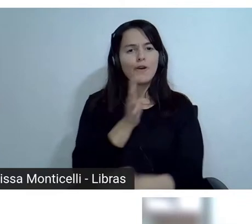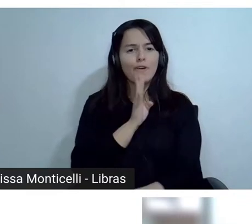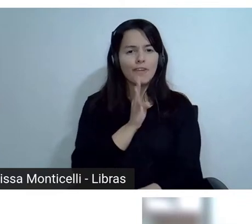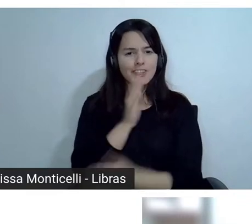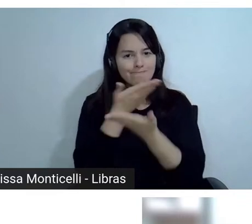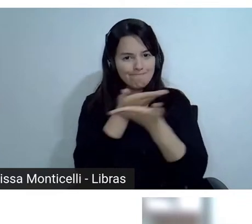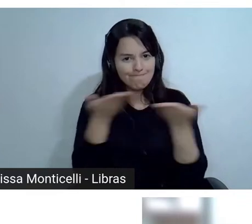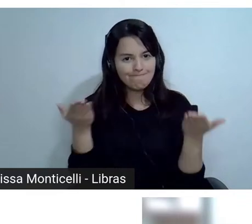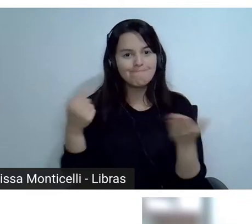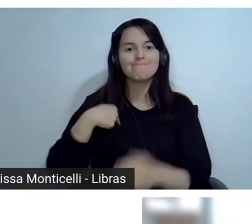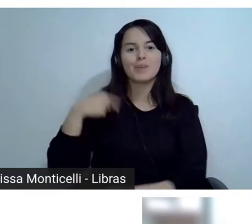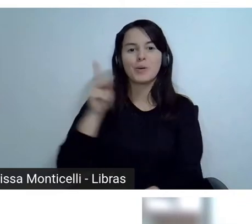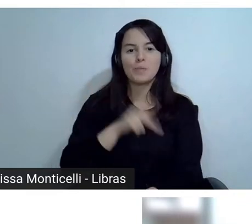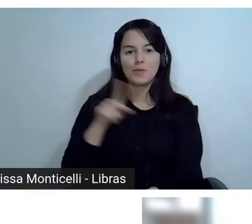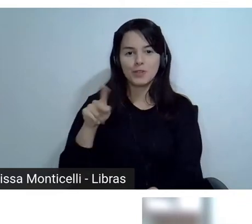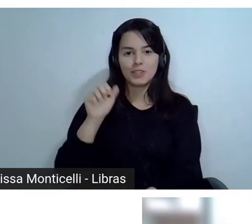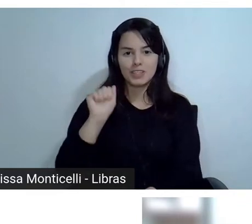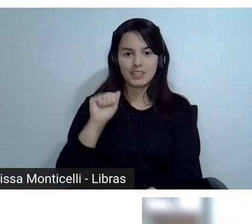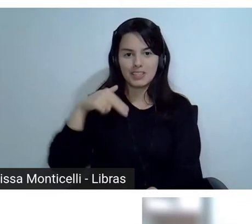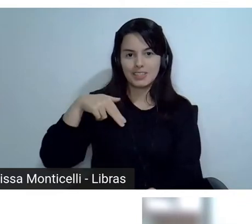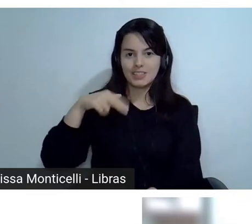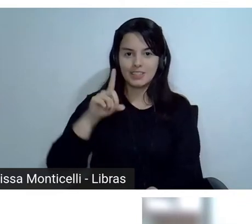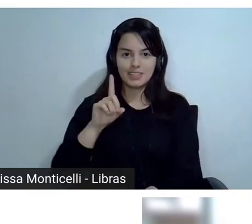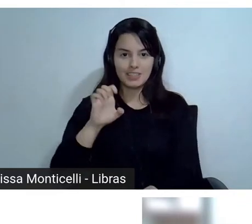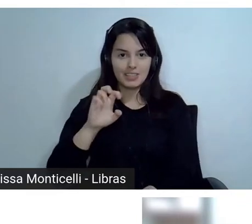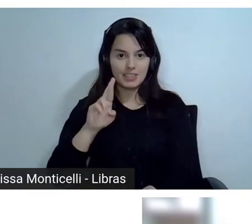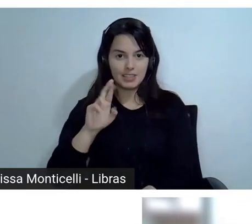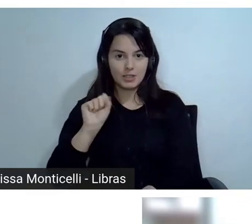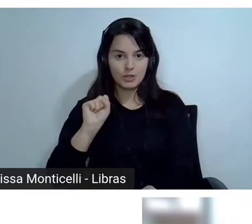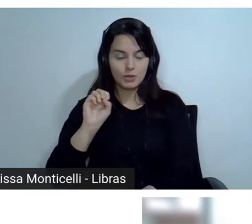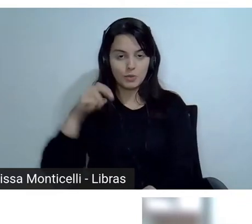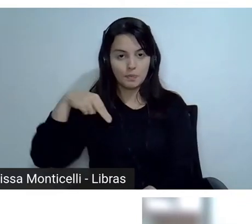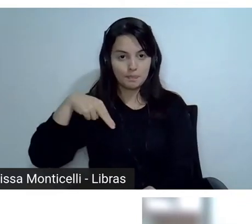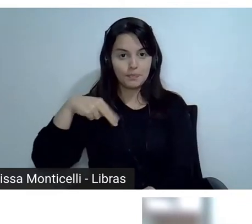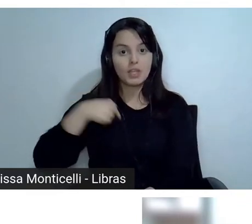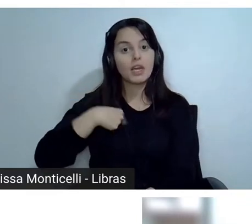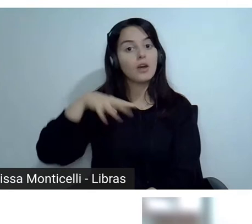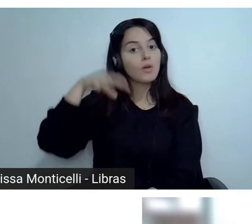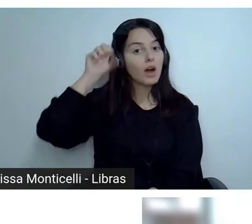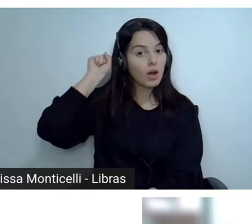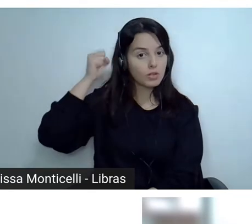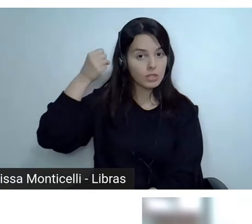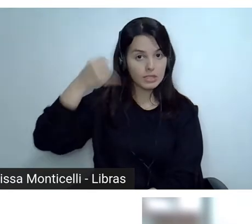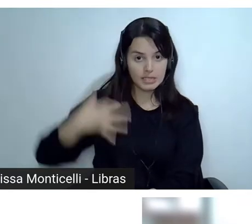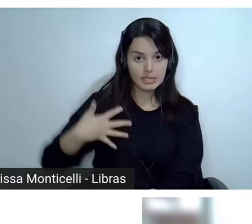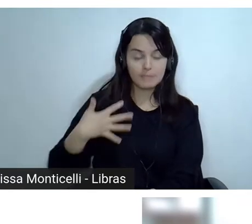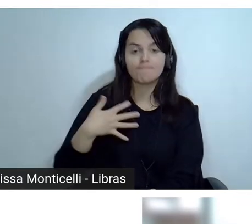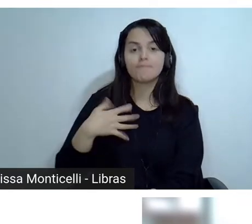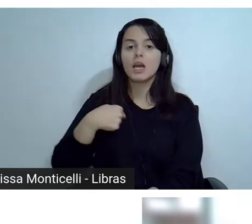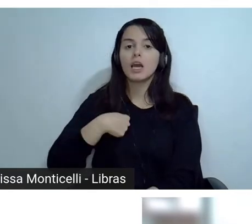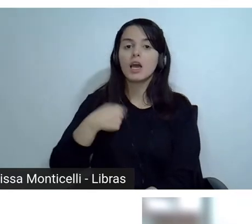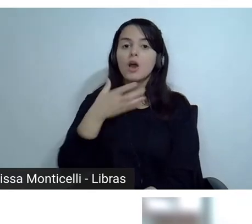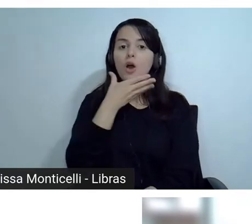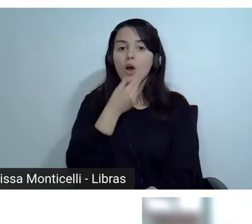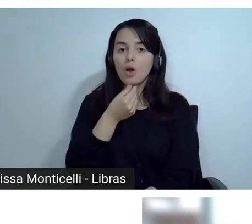Eu sou o professor Anderson. Farei minha audiodescrição de início, né? Sou um homem